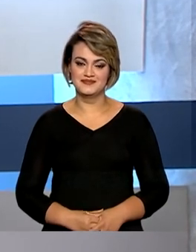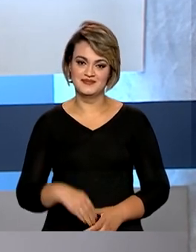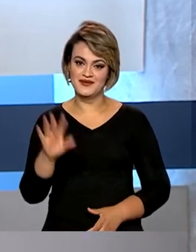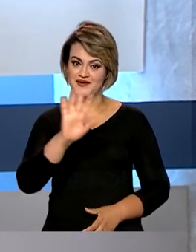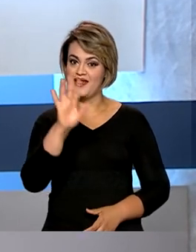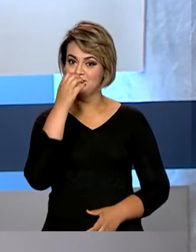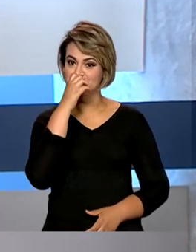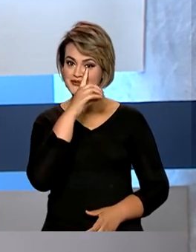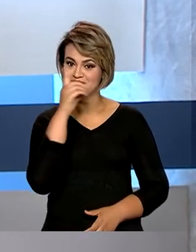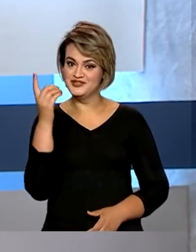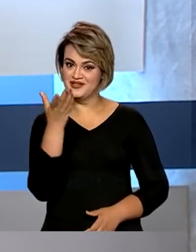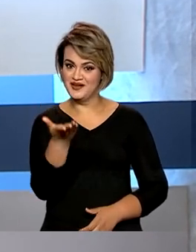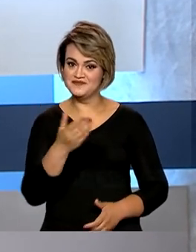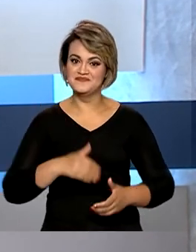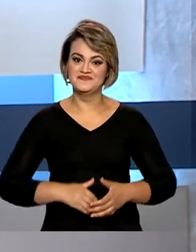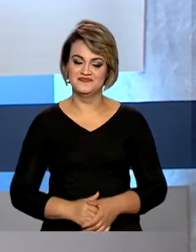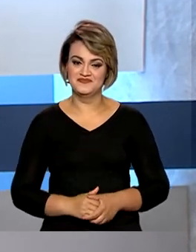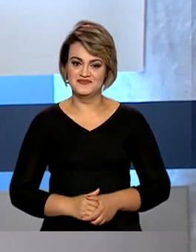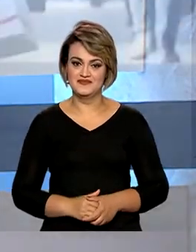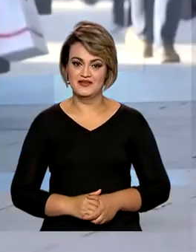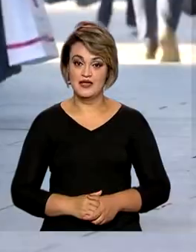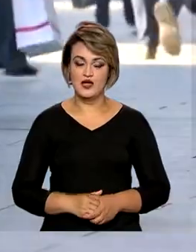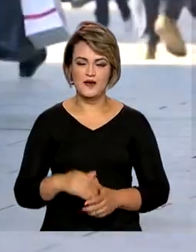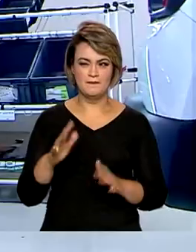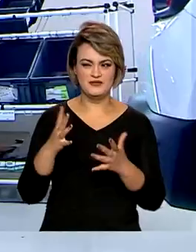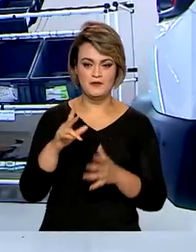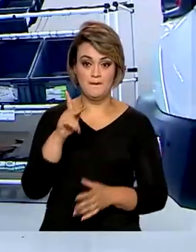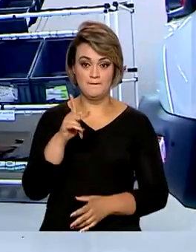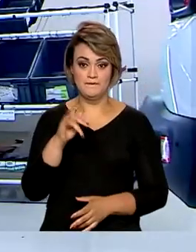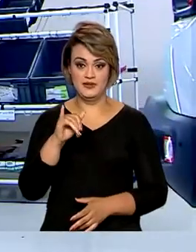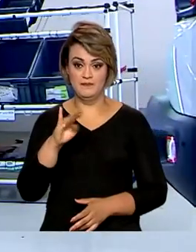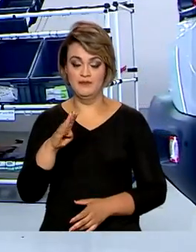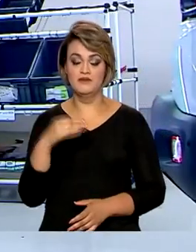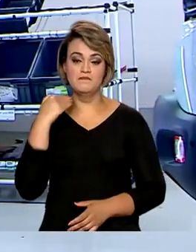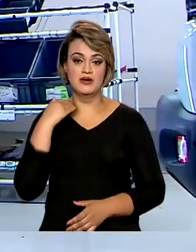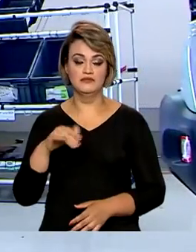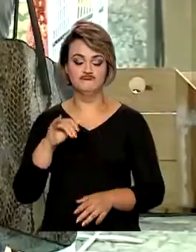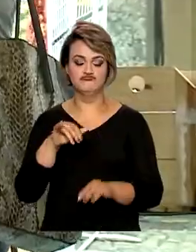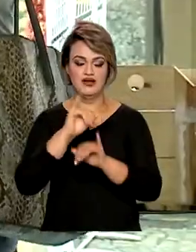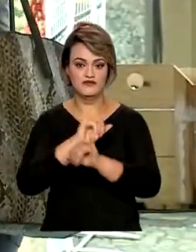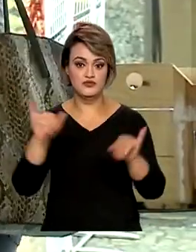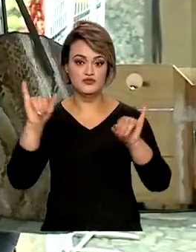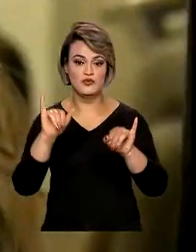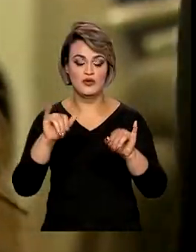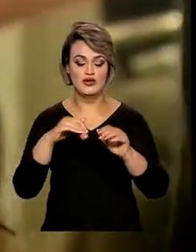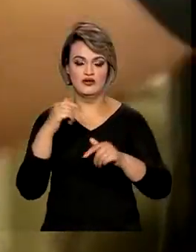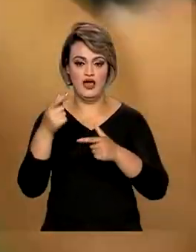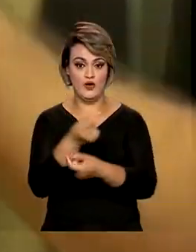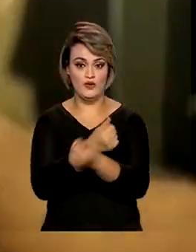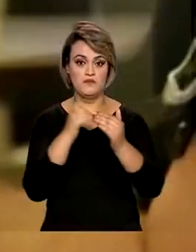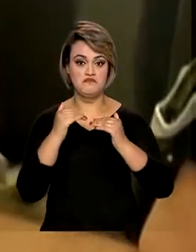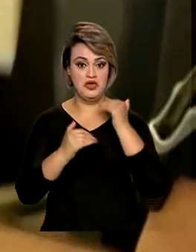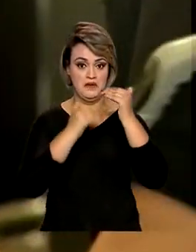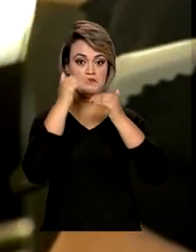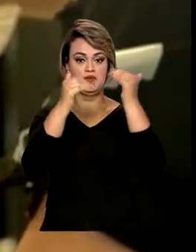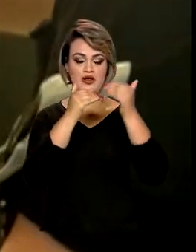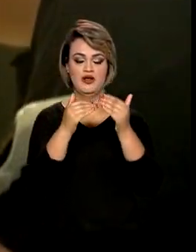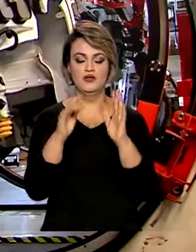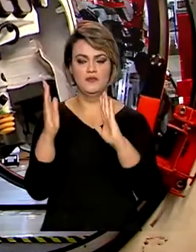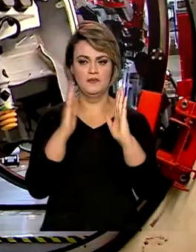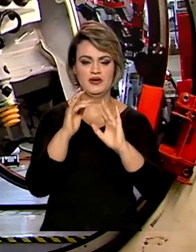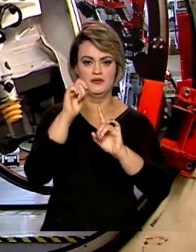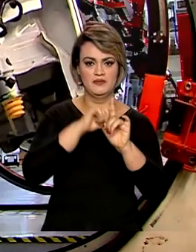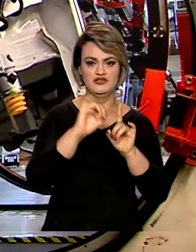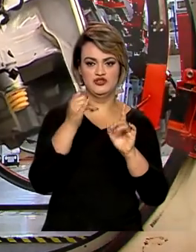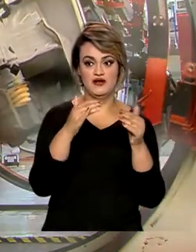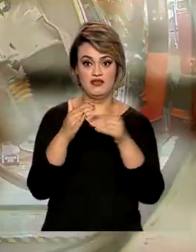Olá, bom dia! Prévia do PIB do Banco Central mostra crescimento da economia na passagem de janeiro para